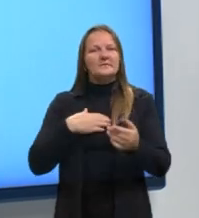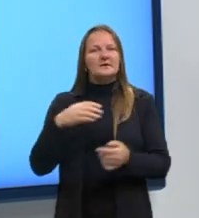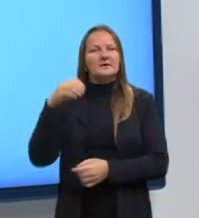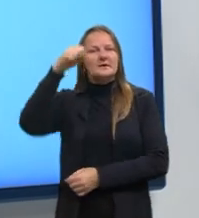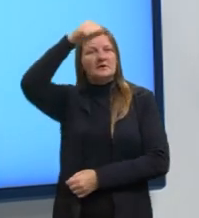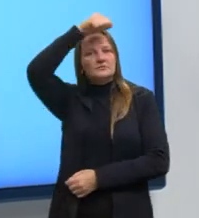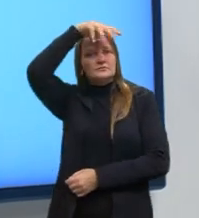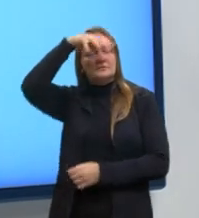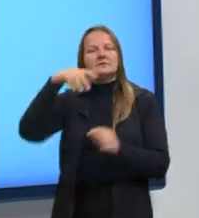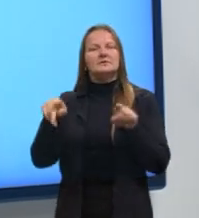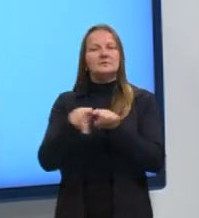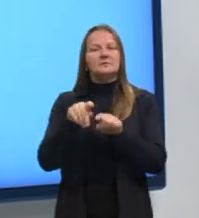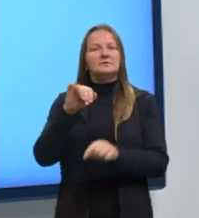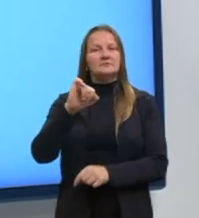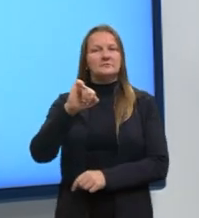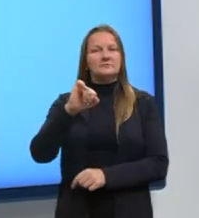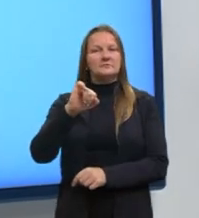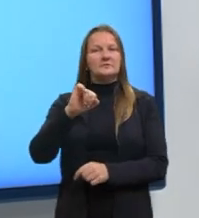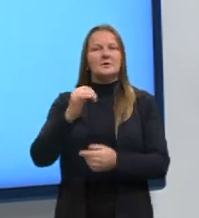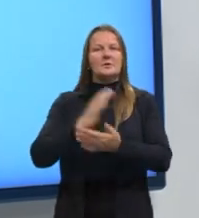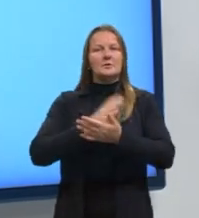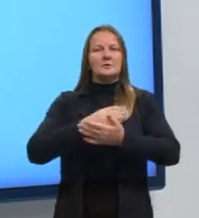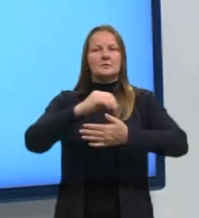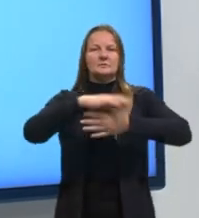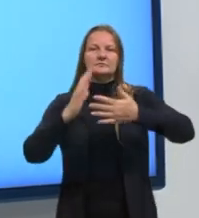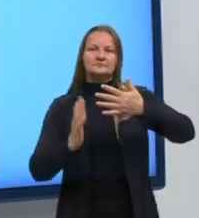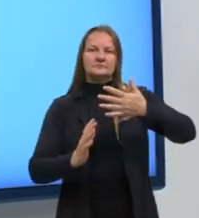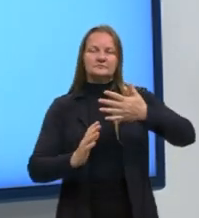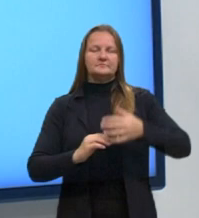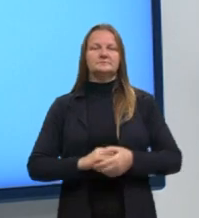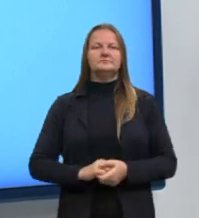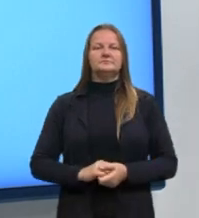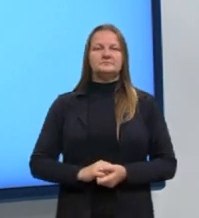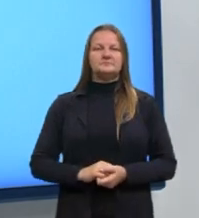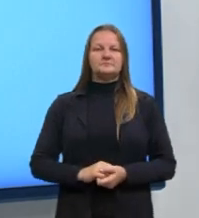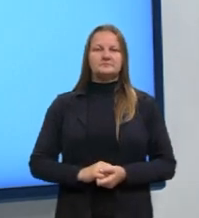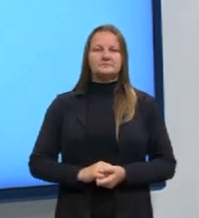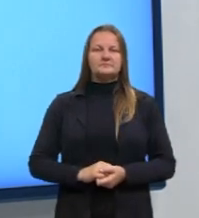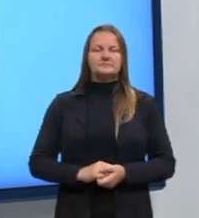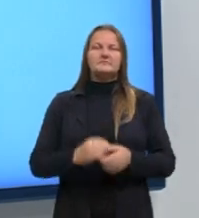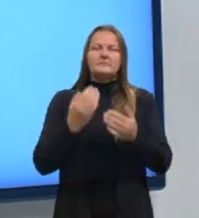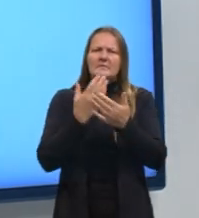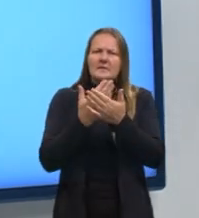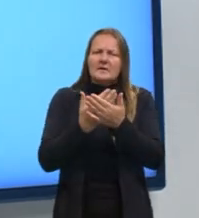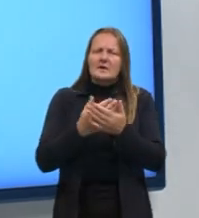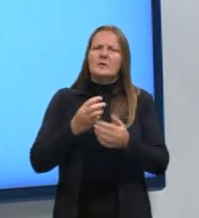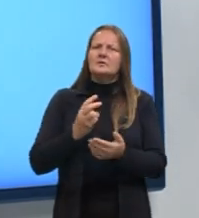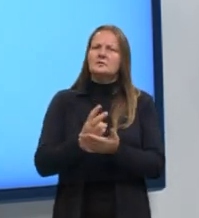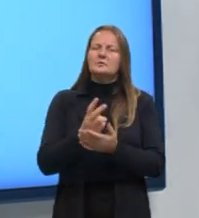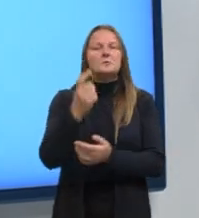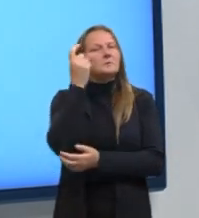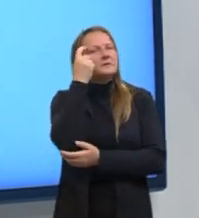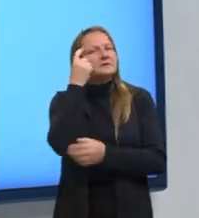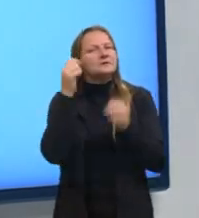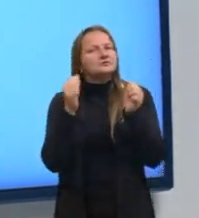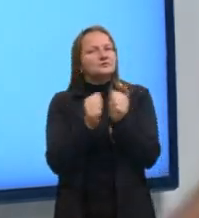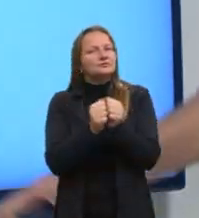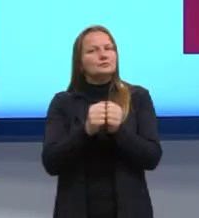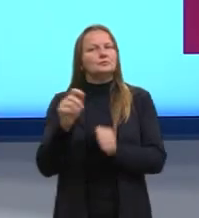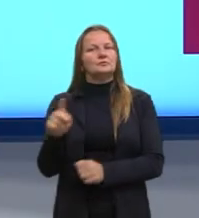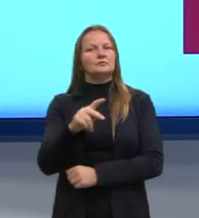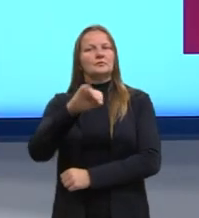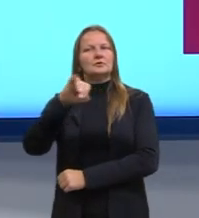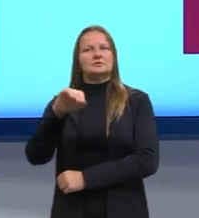Suzana e a Lucy Meia, as nossas meninas intérpretes de Libras e essa aula sempre é pensada também comigo, do